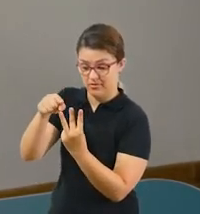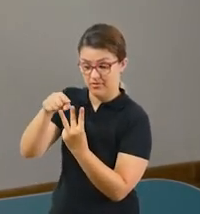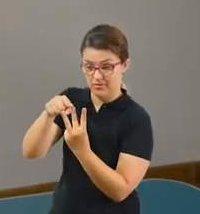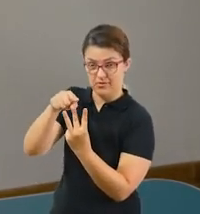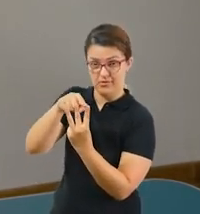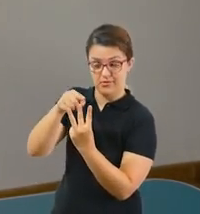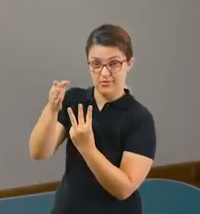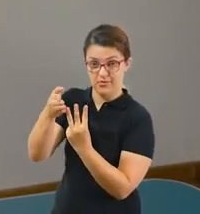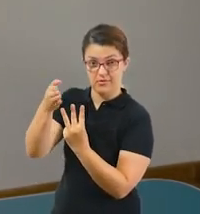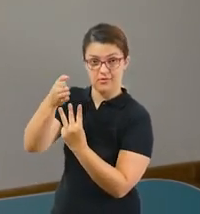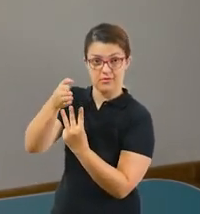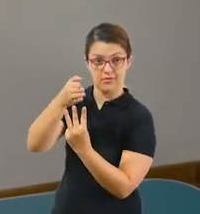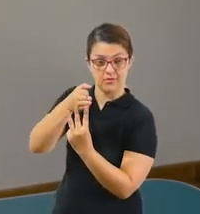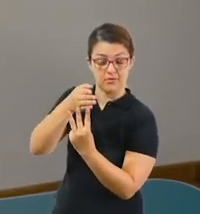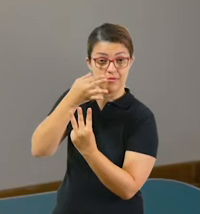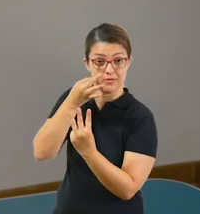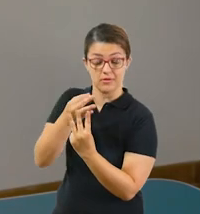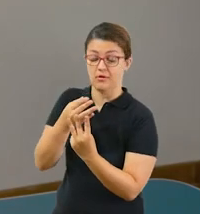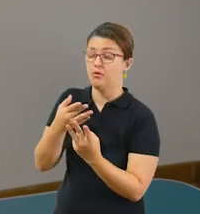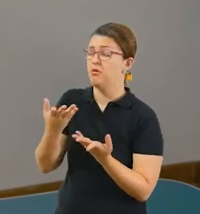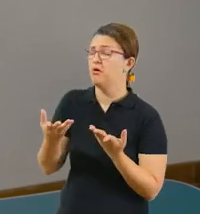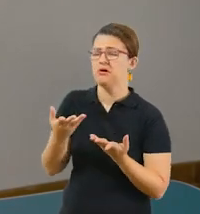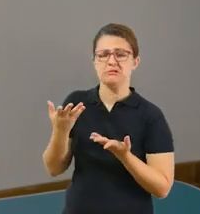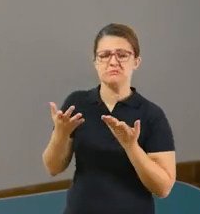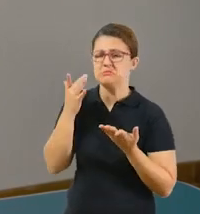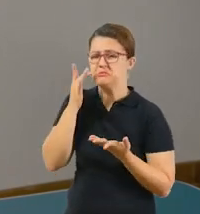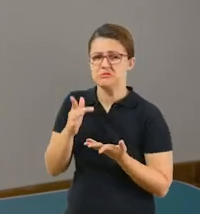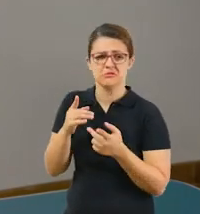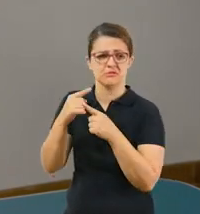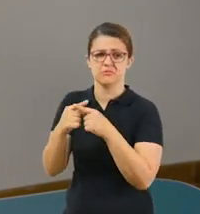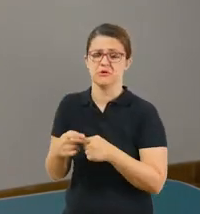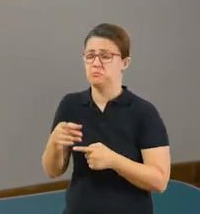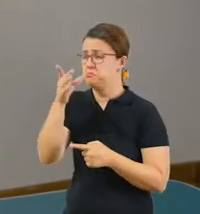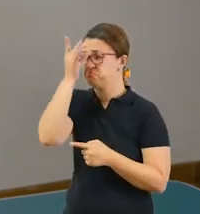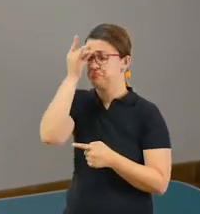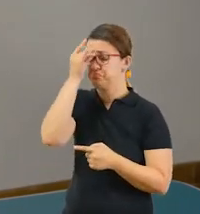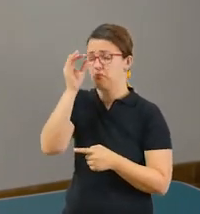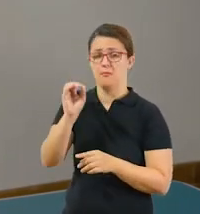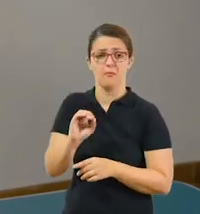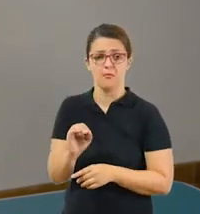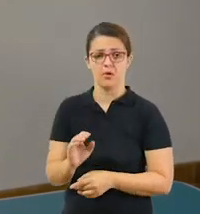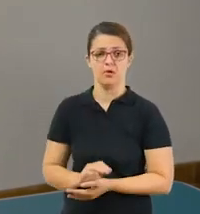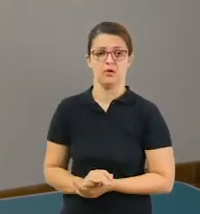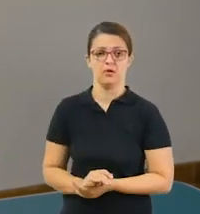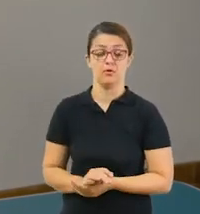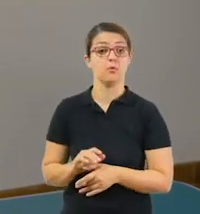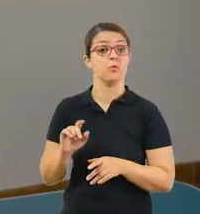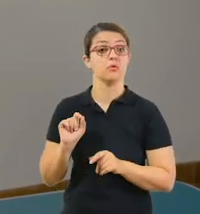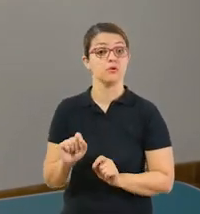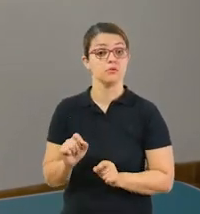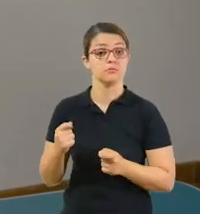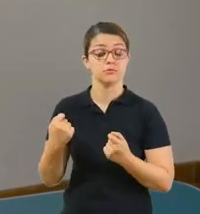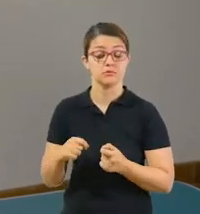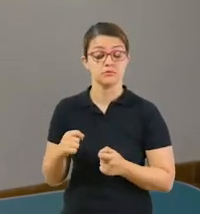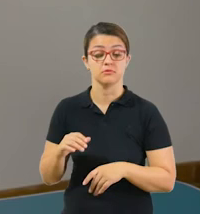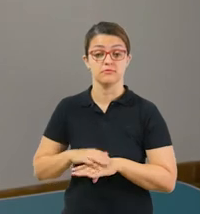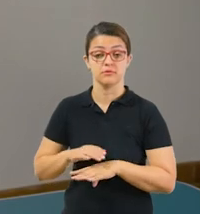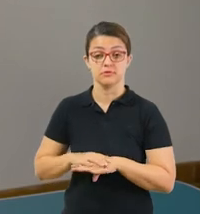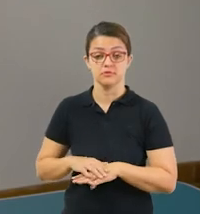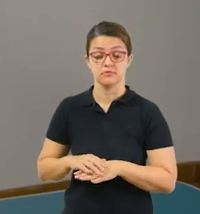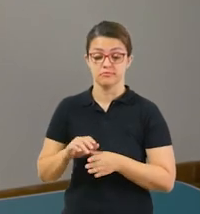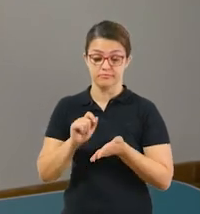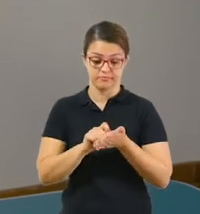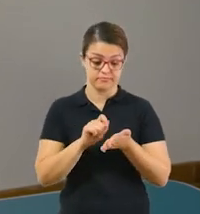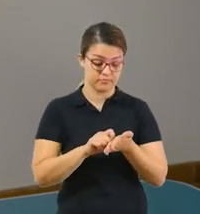Muita atenção. Tenta, ah, eu não decorei a tabuada, professor. Então o que vocês precisam fazer? Vão lá e vão fazendo ao